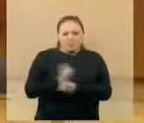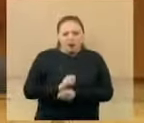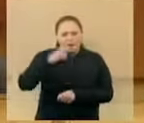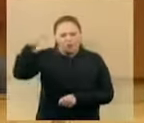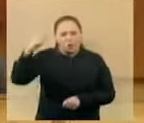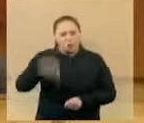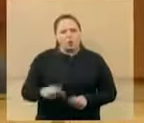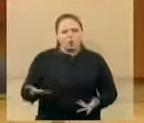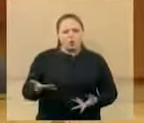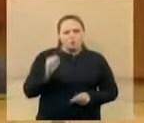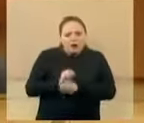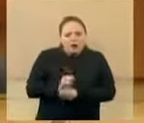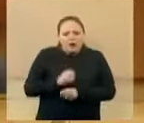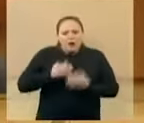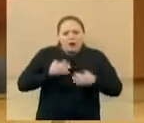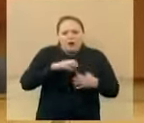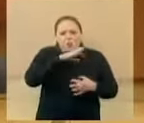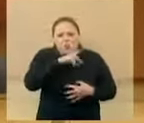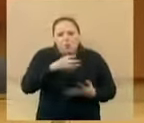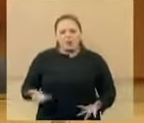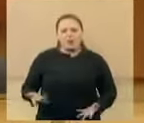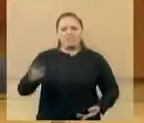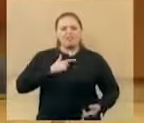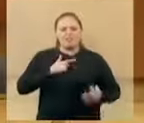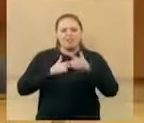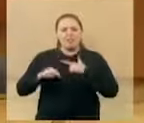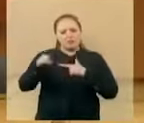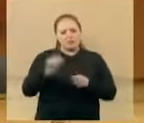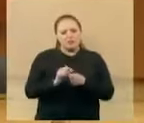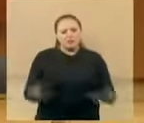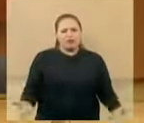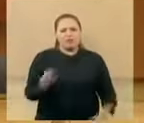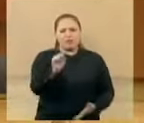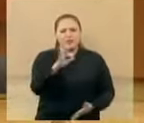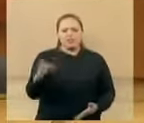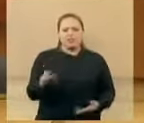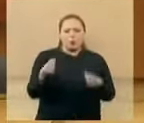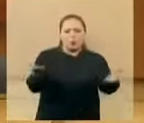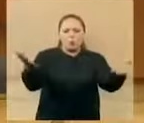vergonha. Está suspensa a sessão pelo período regimental e votos para completar o voto nosso